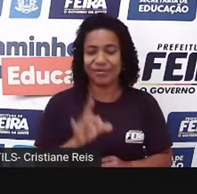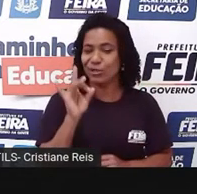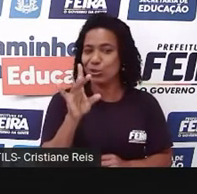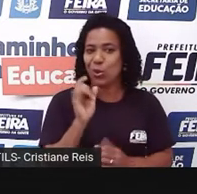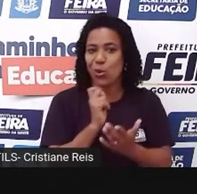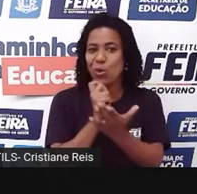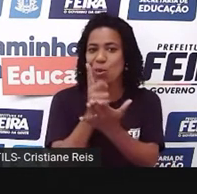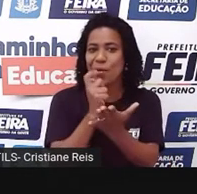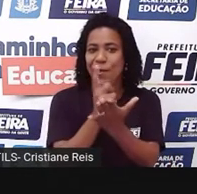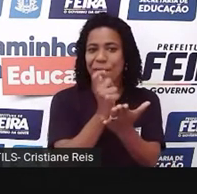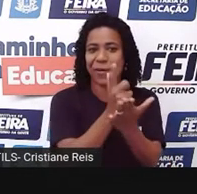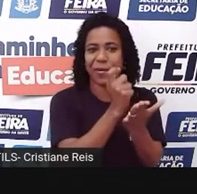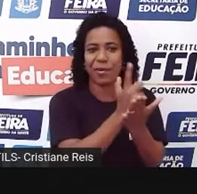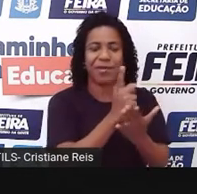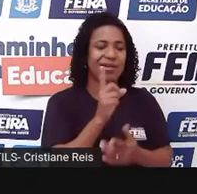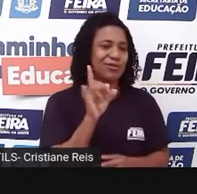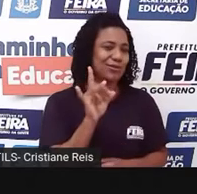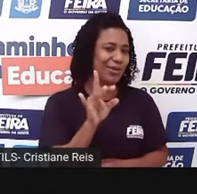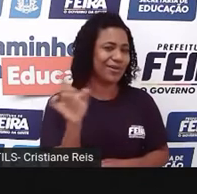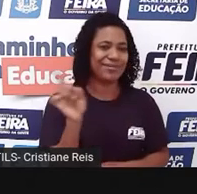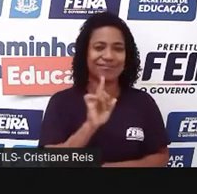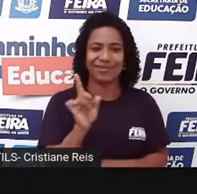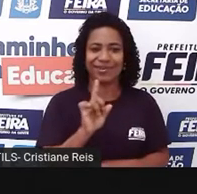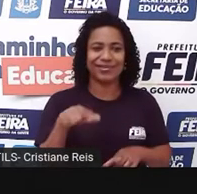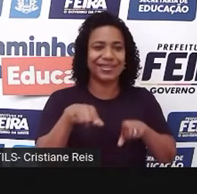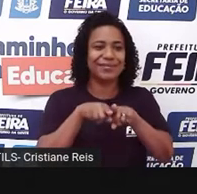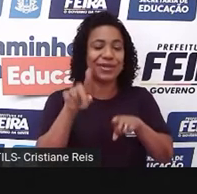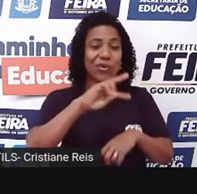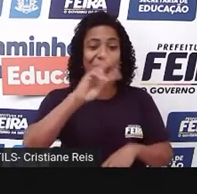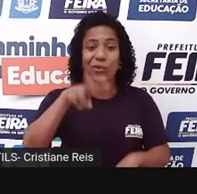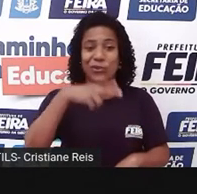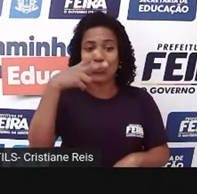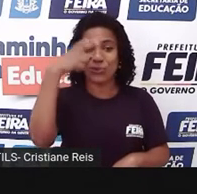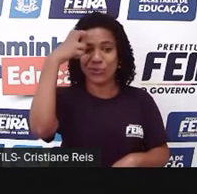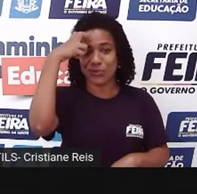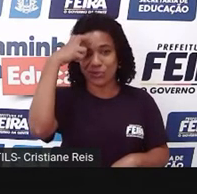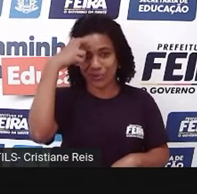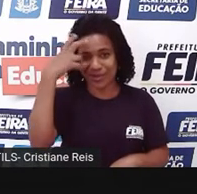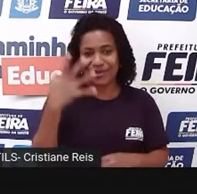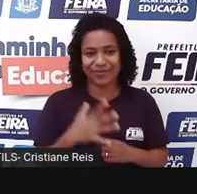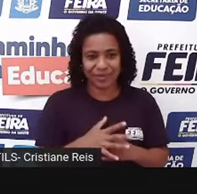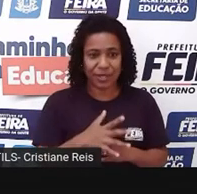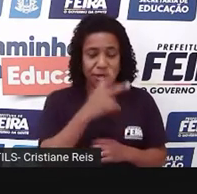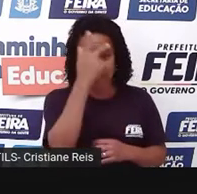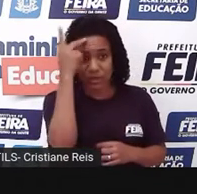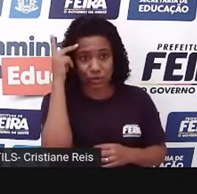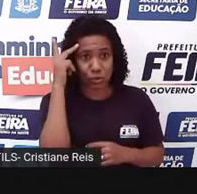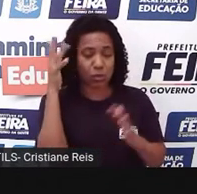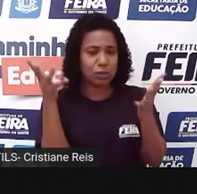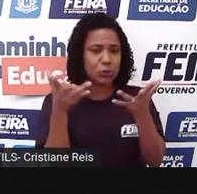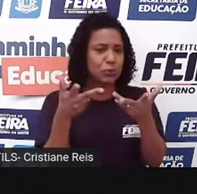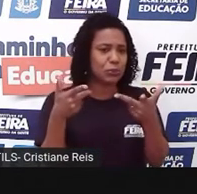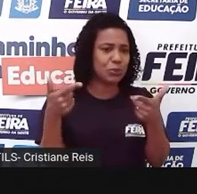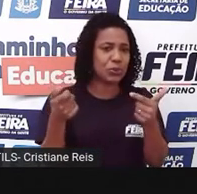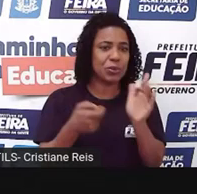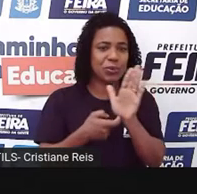culturais. Então, artistas da terra, né? Pessoas que vão lá mostrar seus trabalhos,